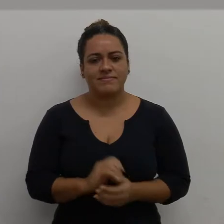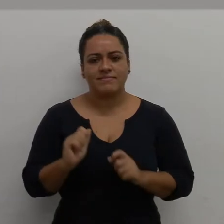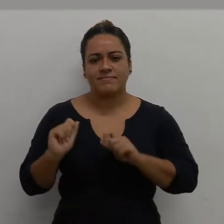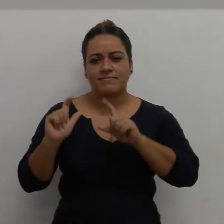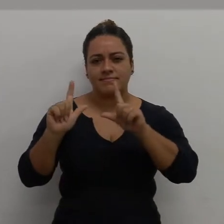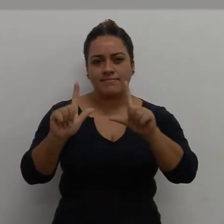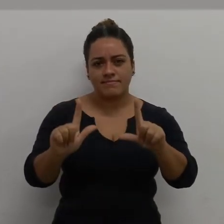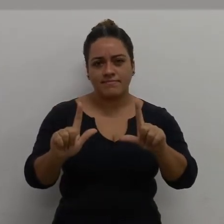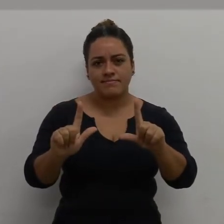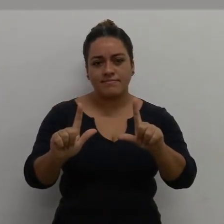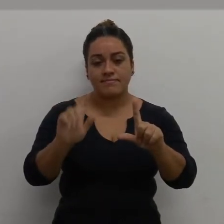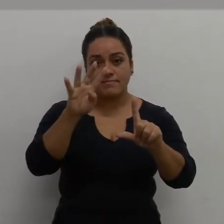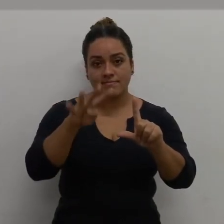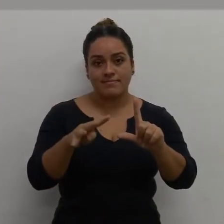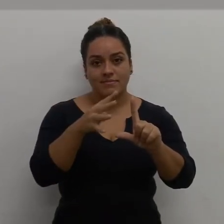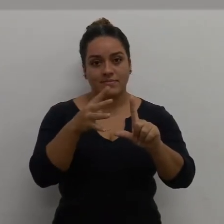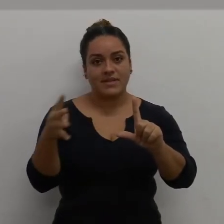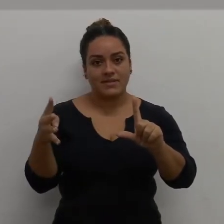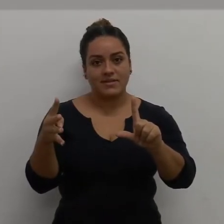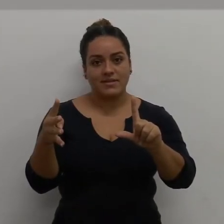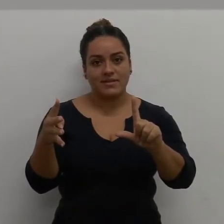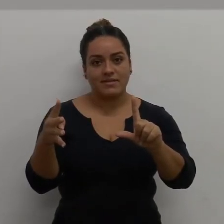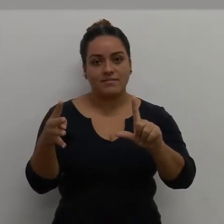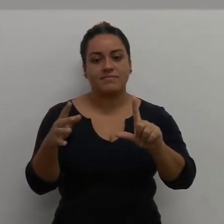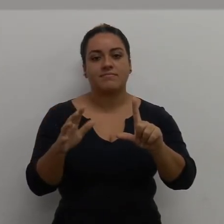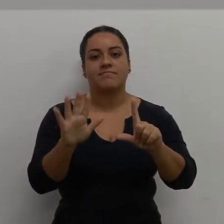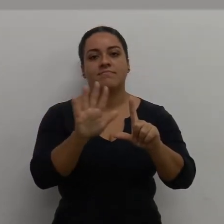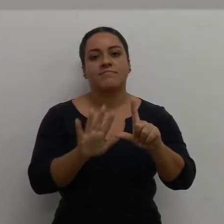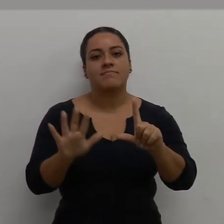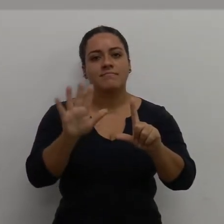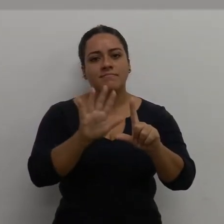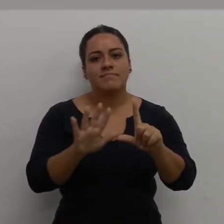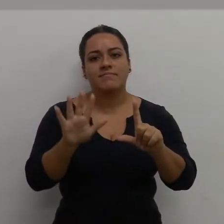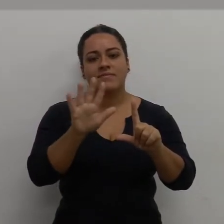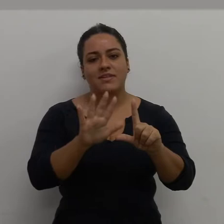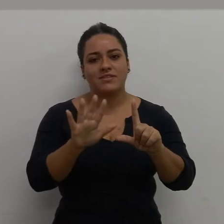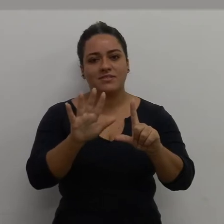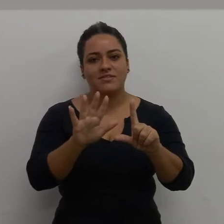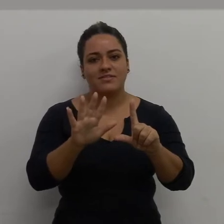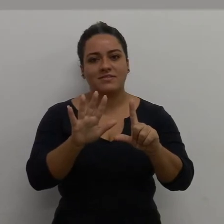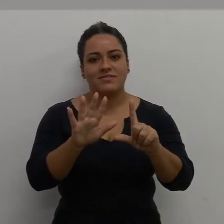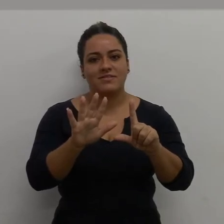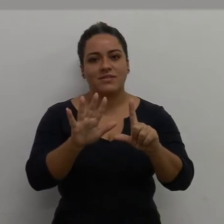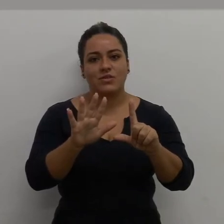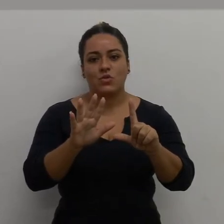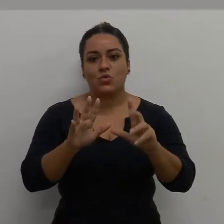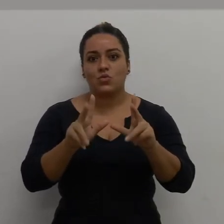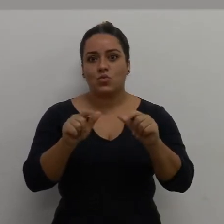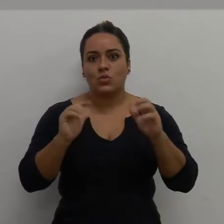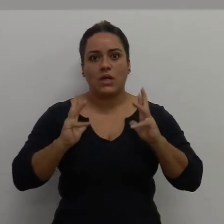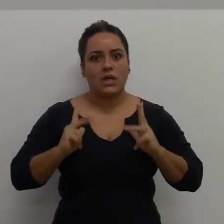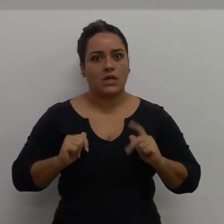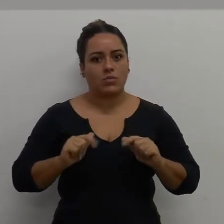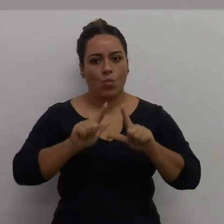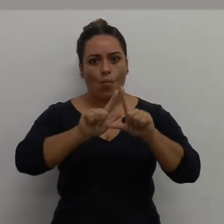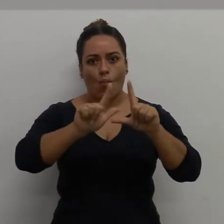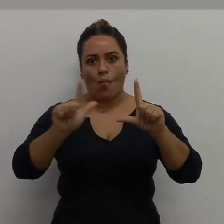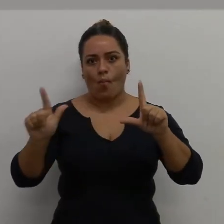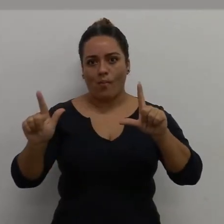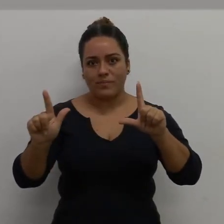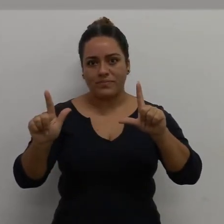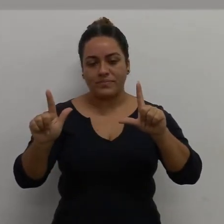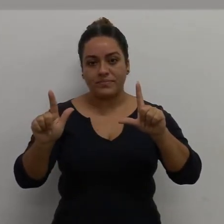Vai aparecer para a gente uma planilha, um ambiente totalmente limpo,